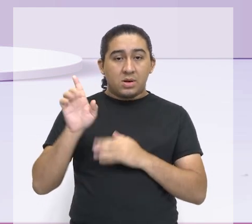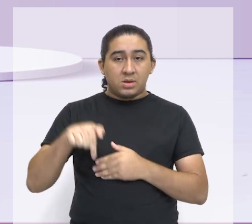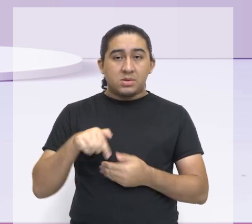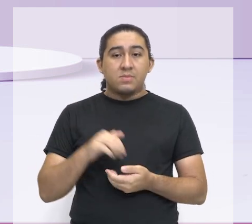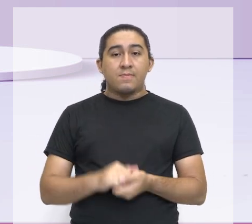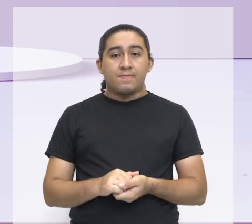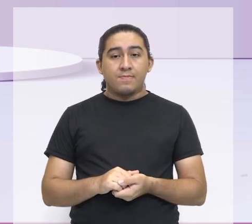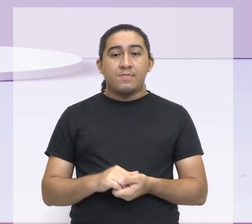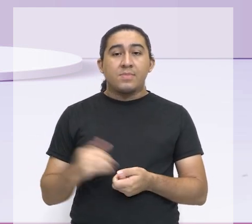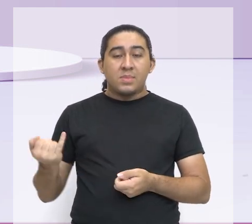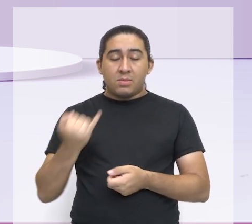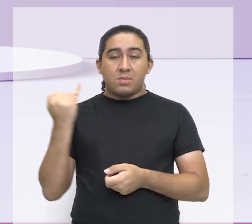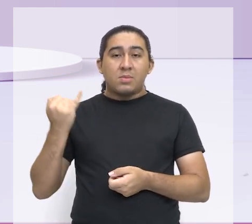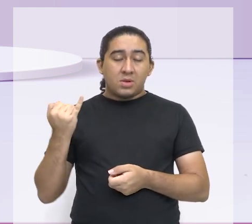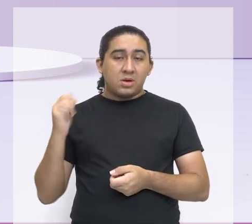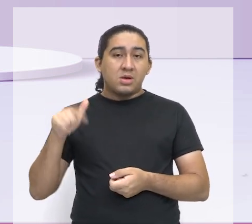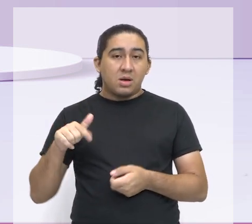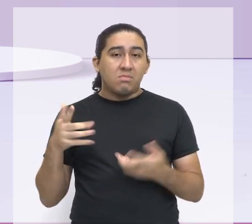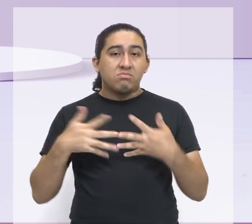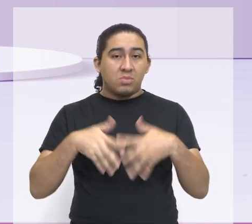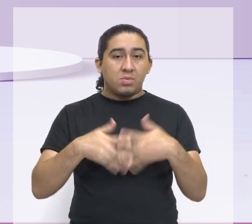é muito complicado.